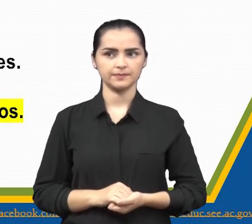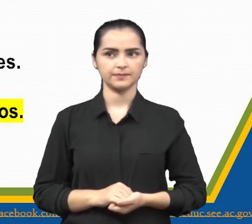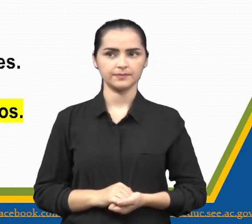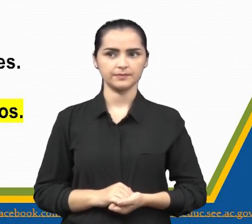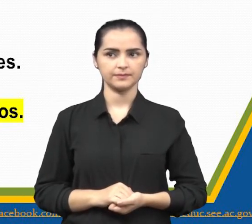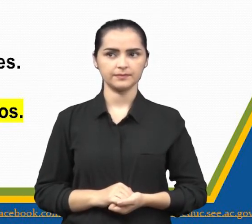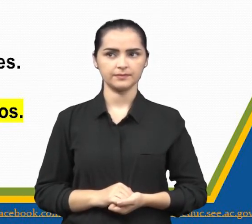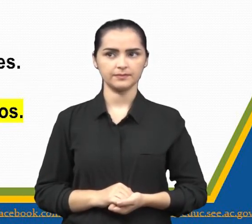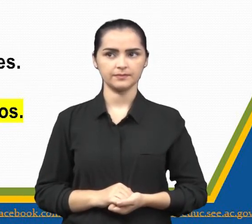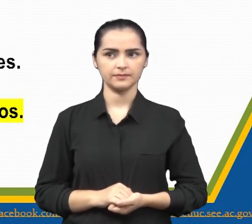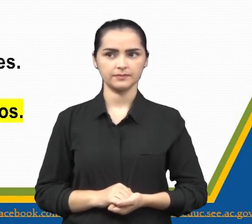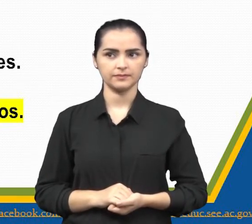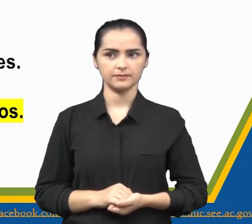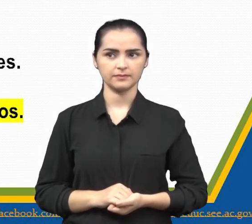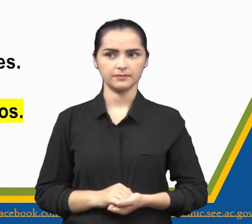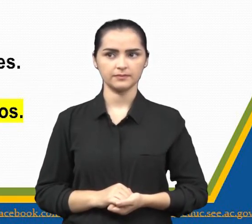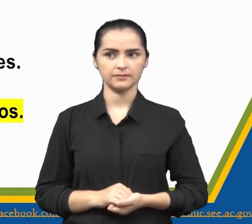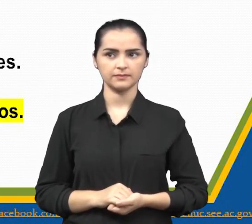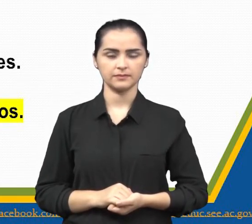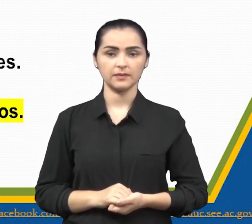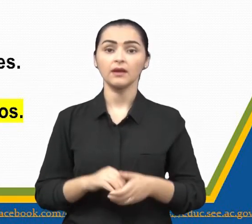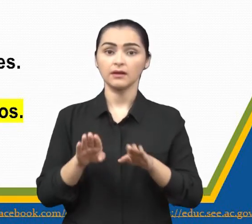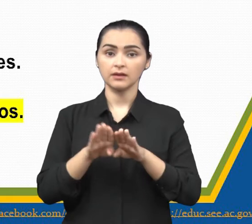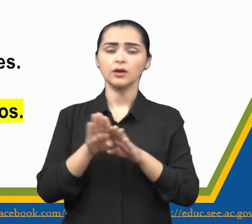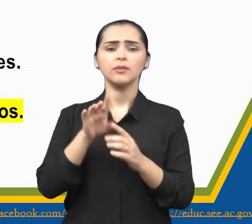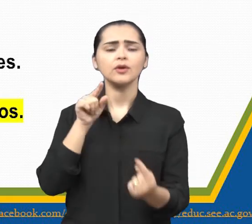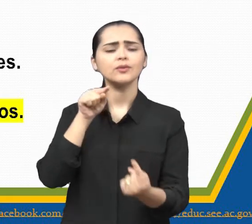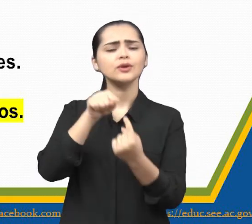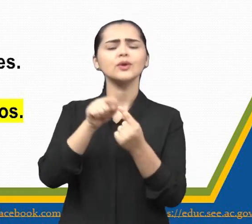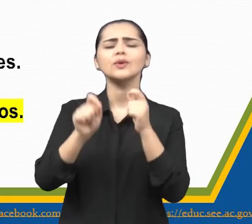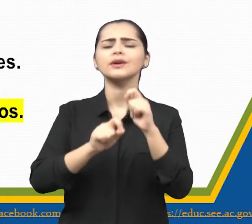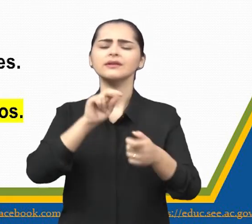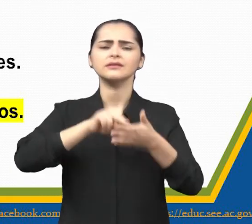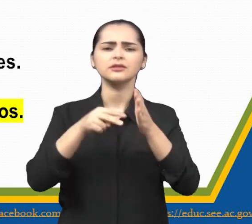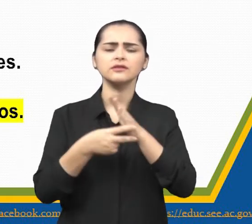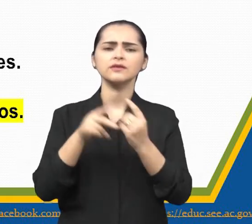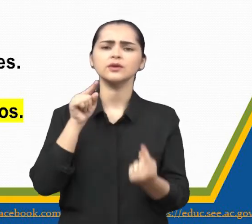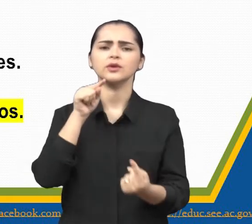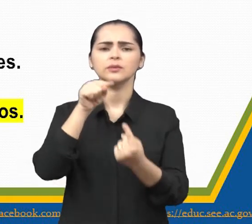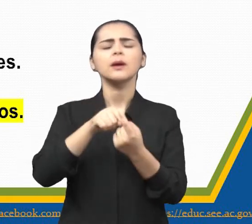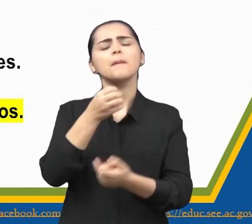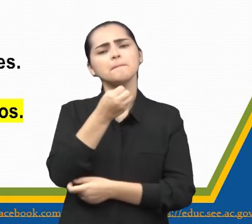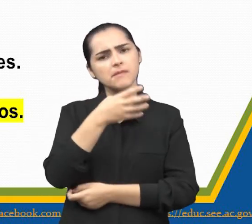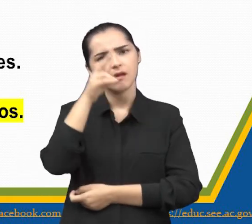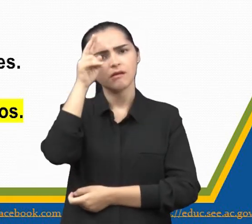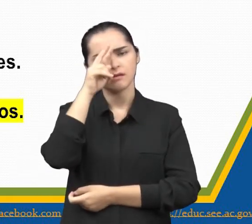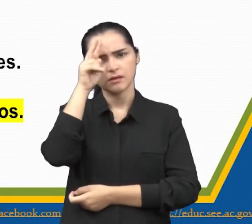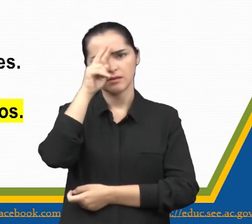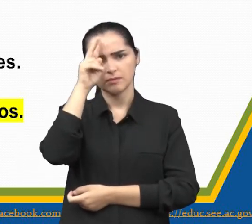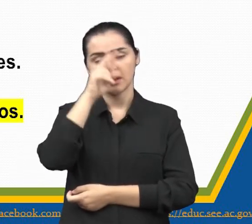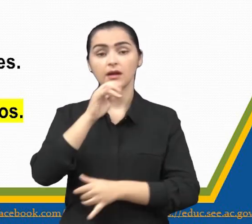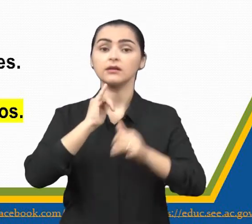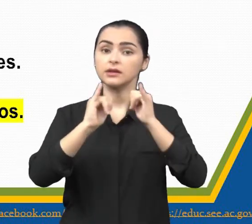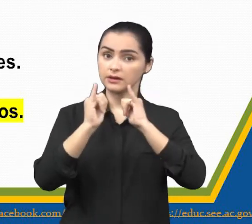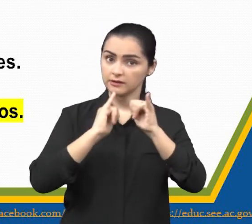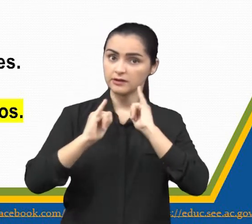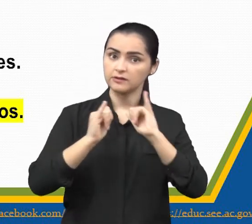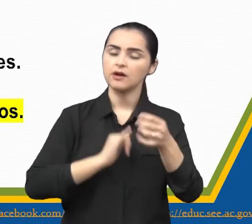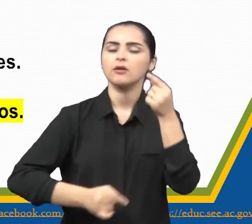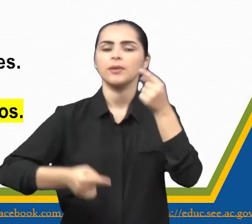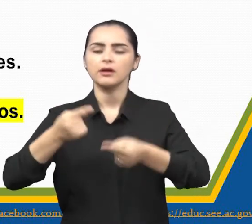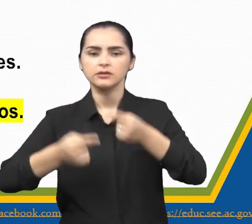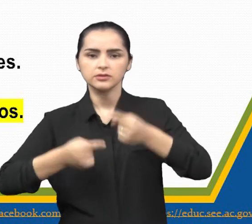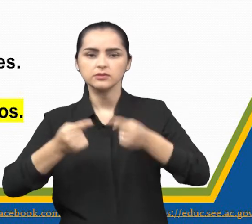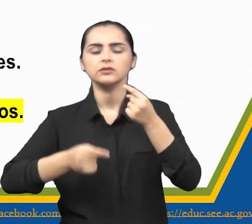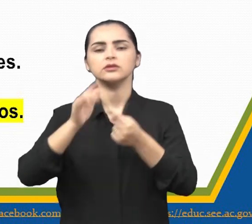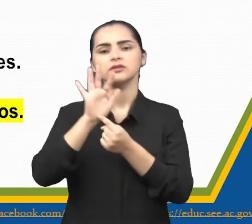Ah, Destaquei o objetivo aí. O que quer dizer objetivo? Bom, ele bem lembrado. É informar, debater,